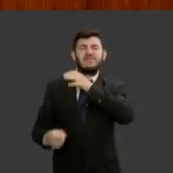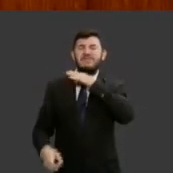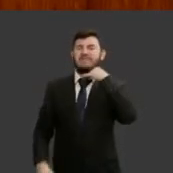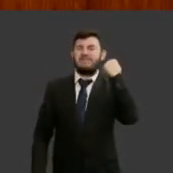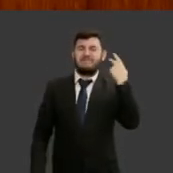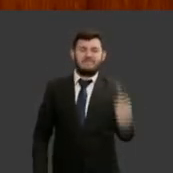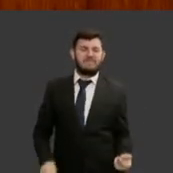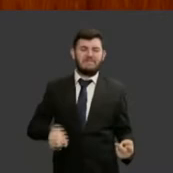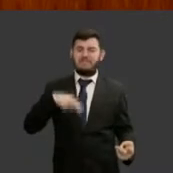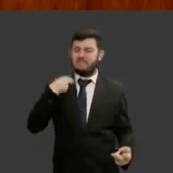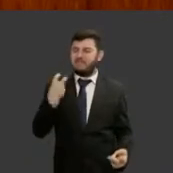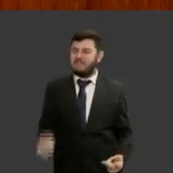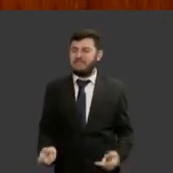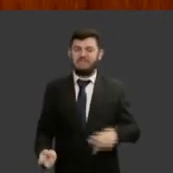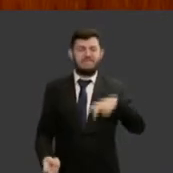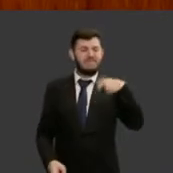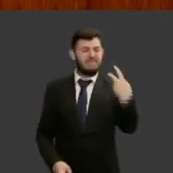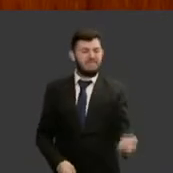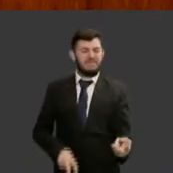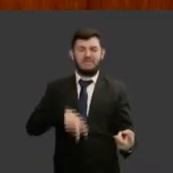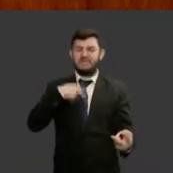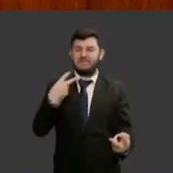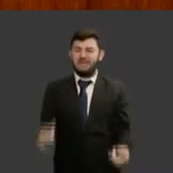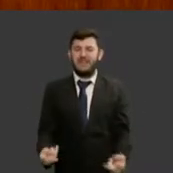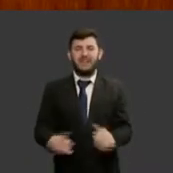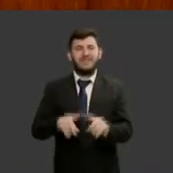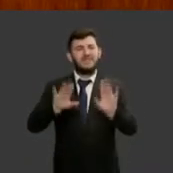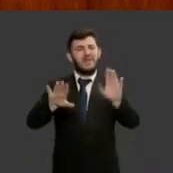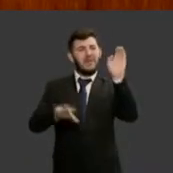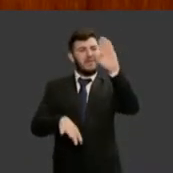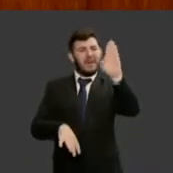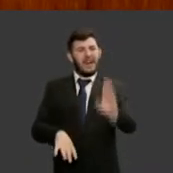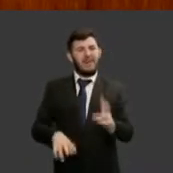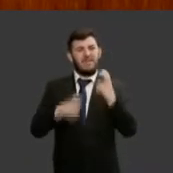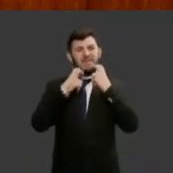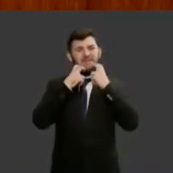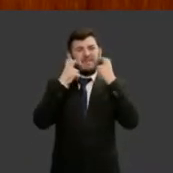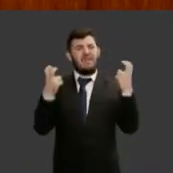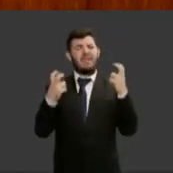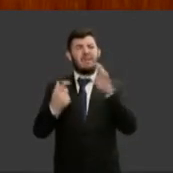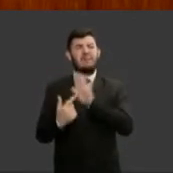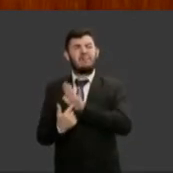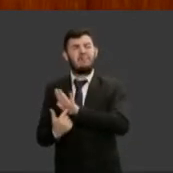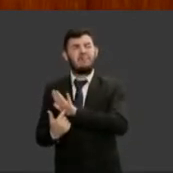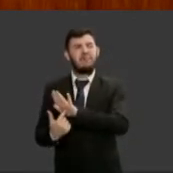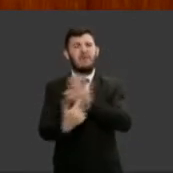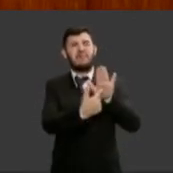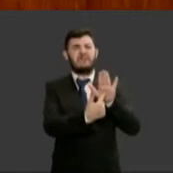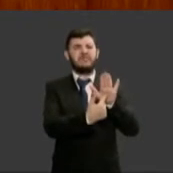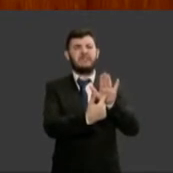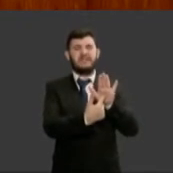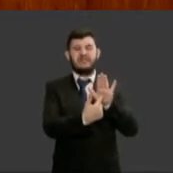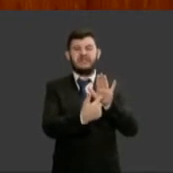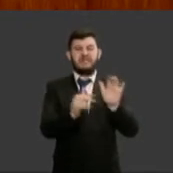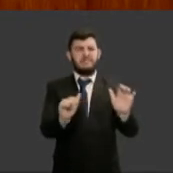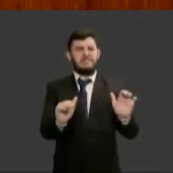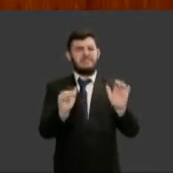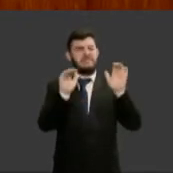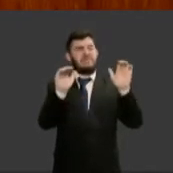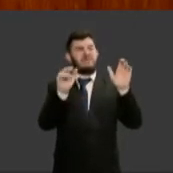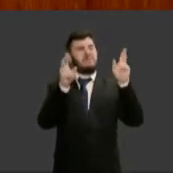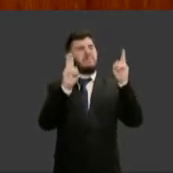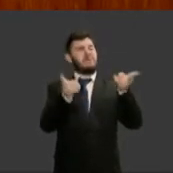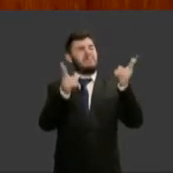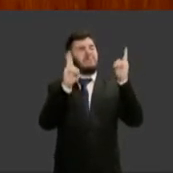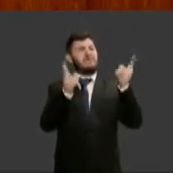vergonhosamente ostenta nesse momento a permanência que está acontecendo a